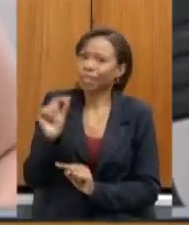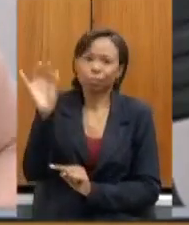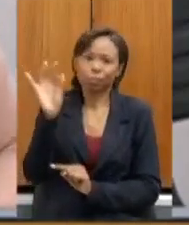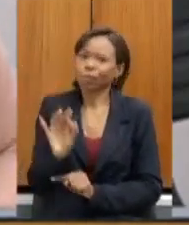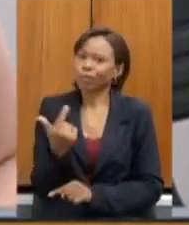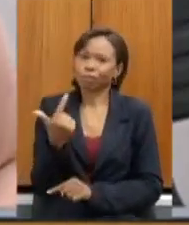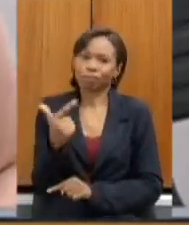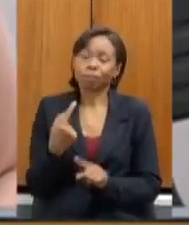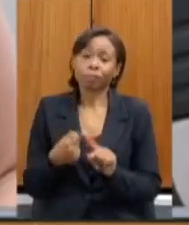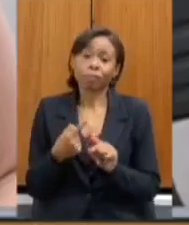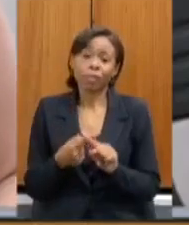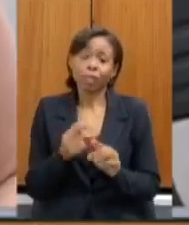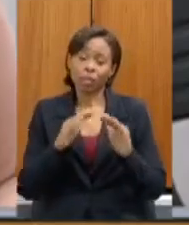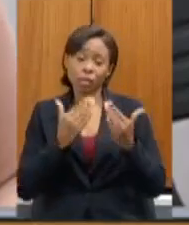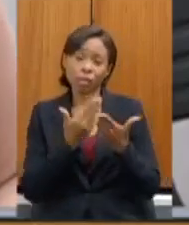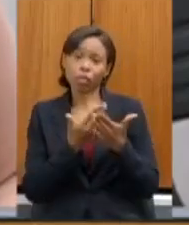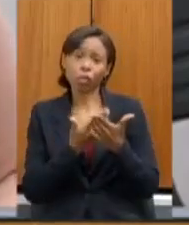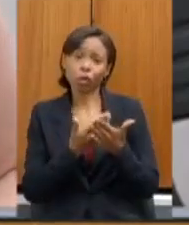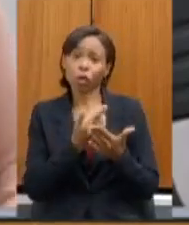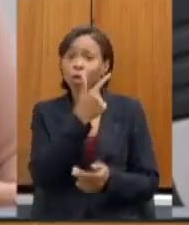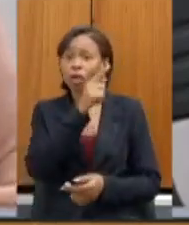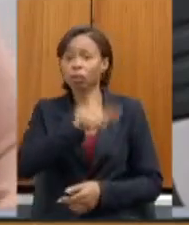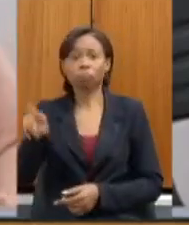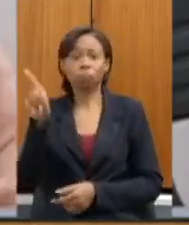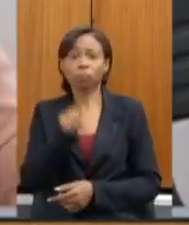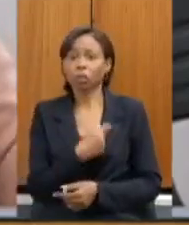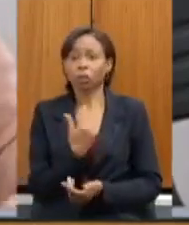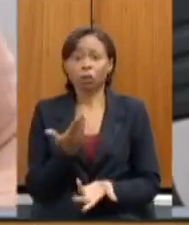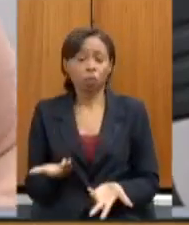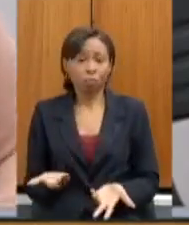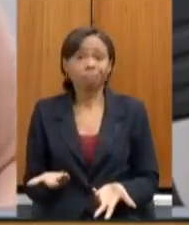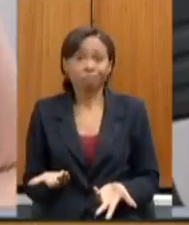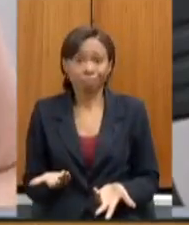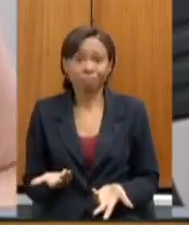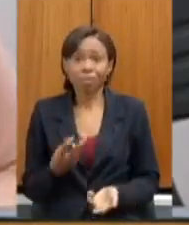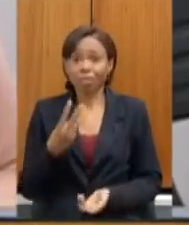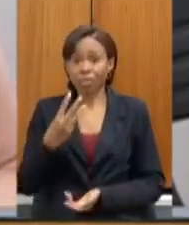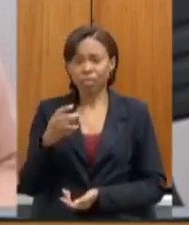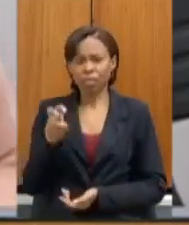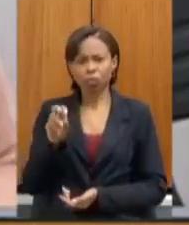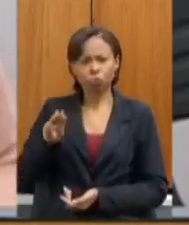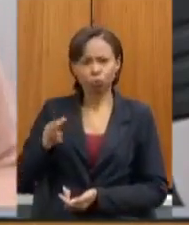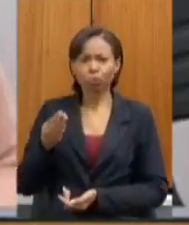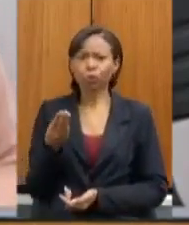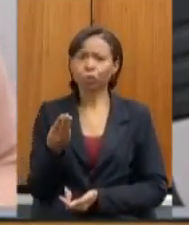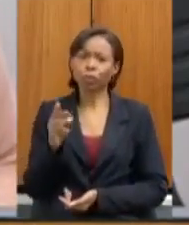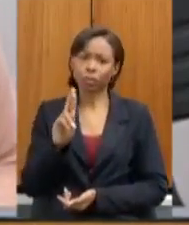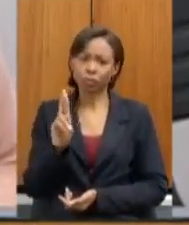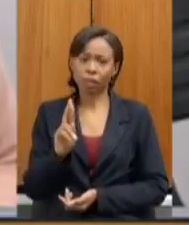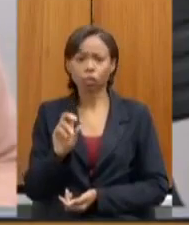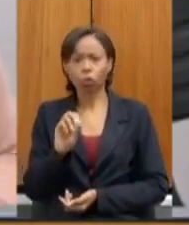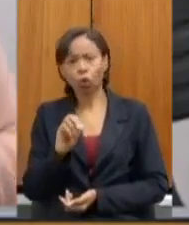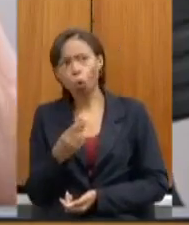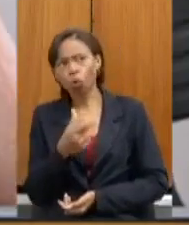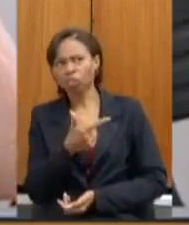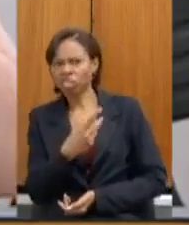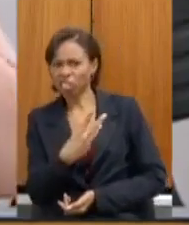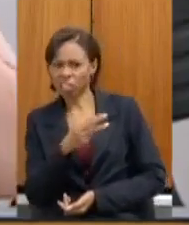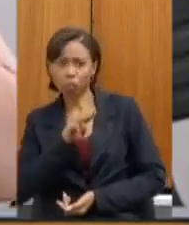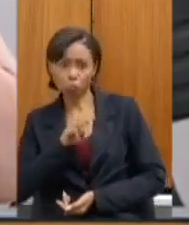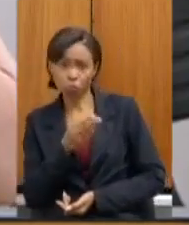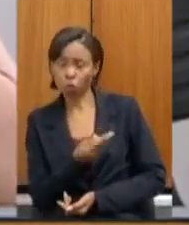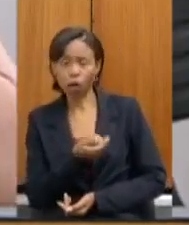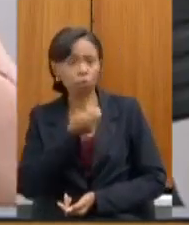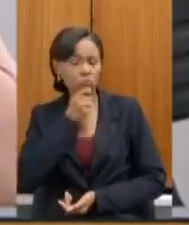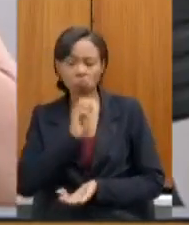escolas suspenderam as suas atividades imagino que com 35 milhões de reais ou os 23 milhões que não foram